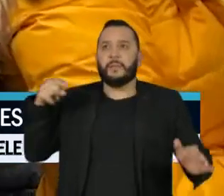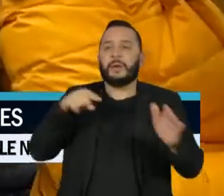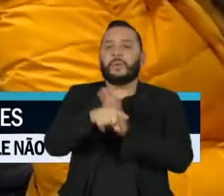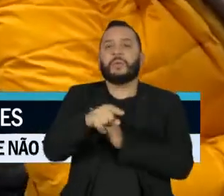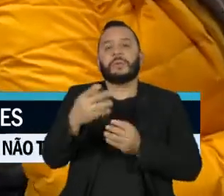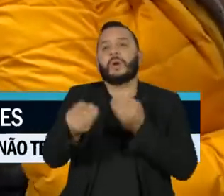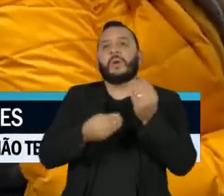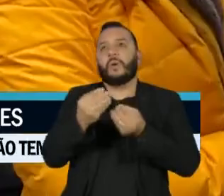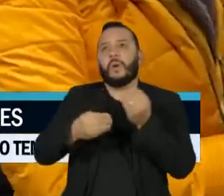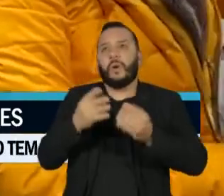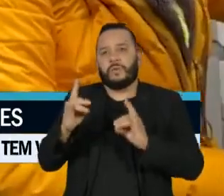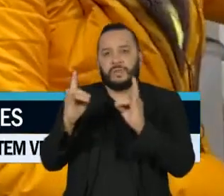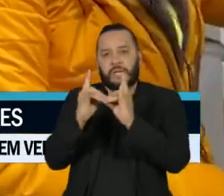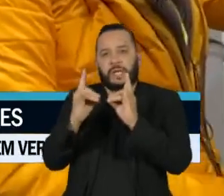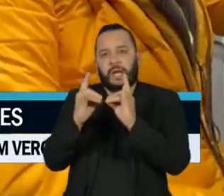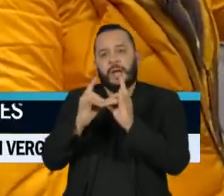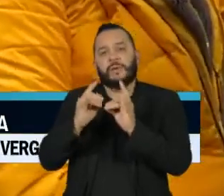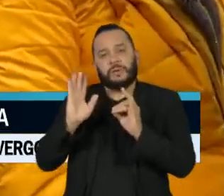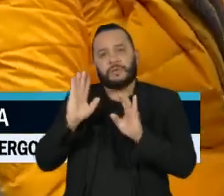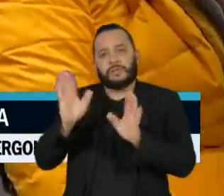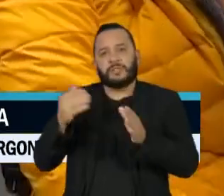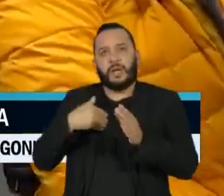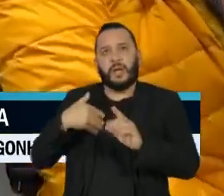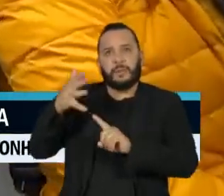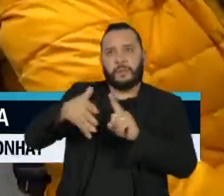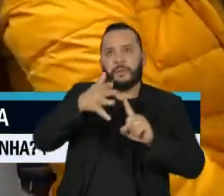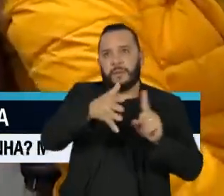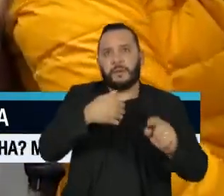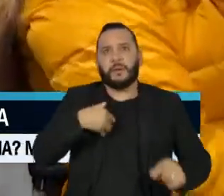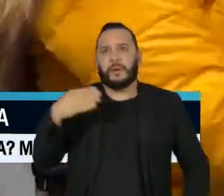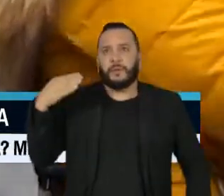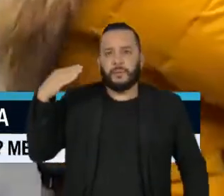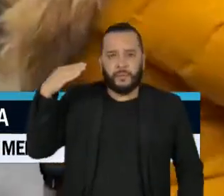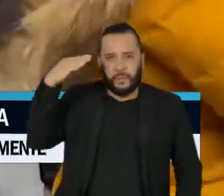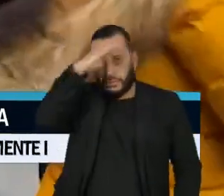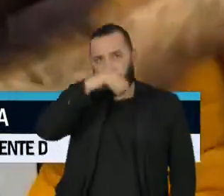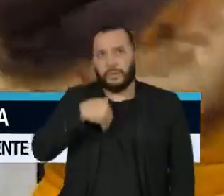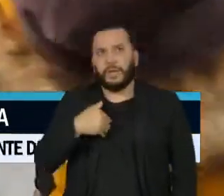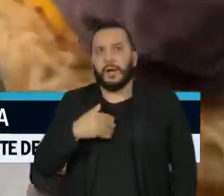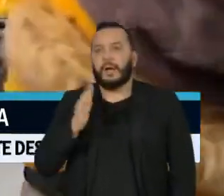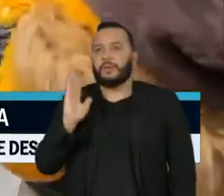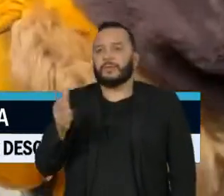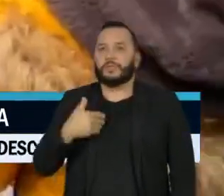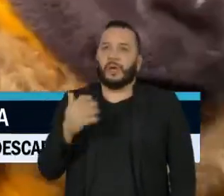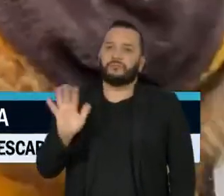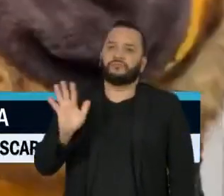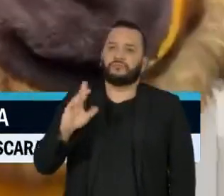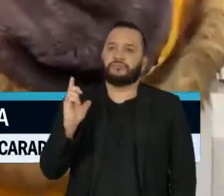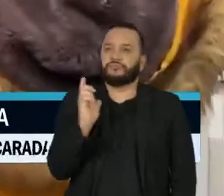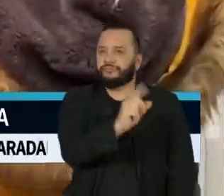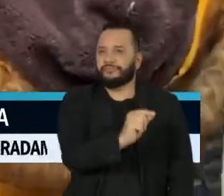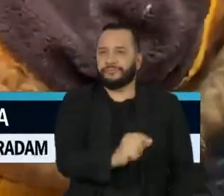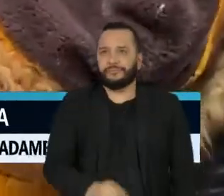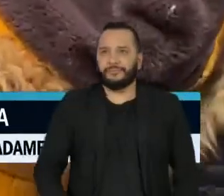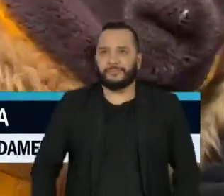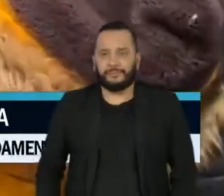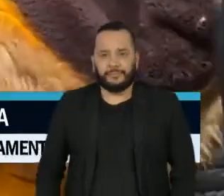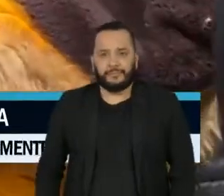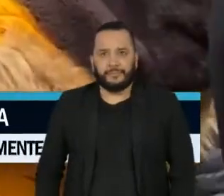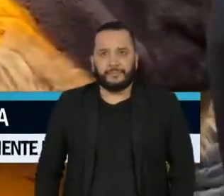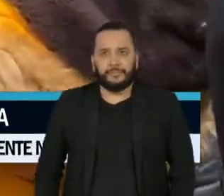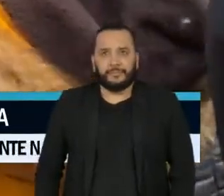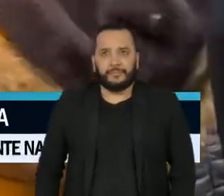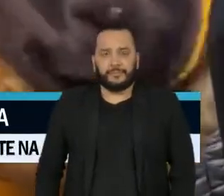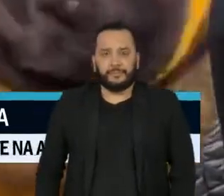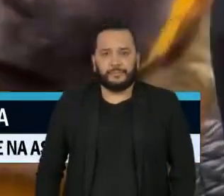eleitoral do funeral da rainha. Quando Bolsonaro... Acabou com mão. Presidente, falando sobre a recepção de ontem. Obrigada. Falou com a A gente está